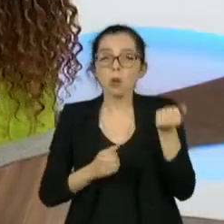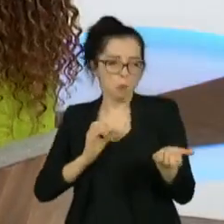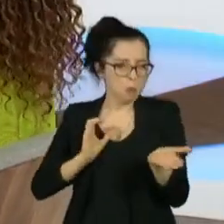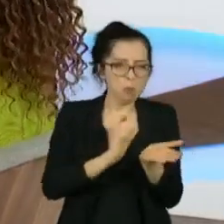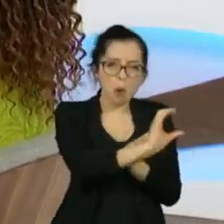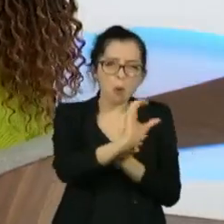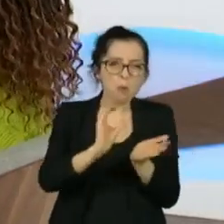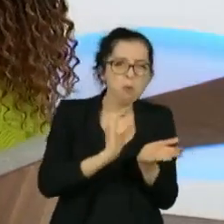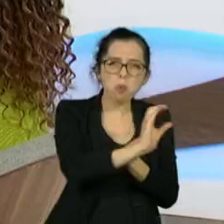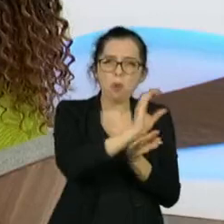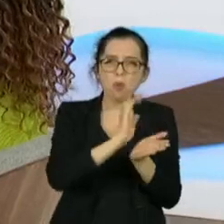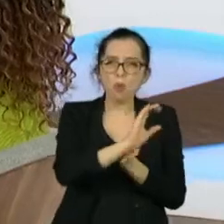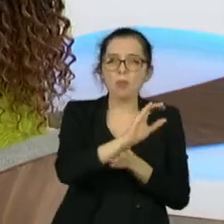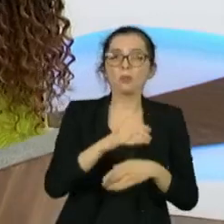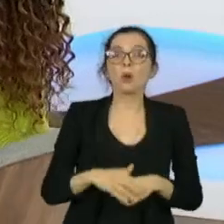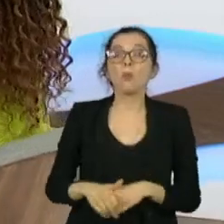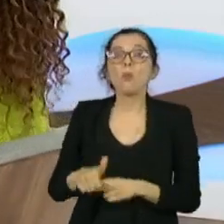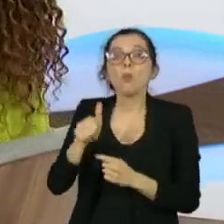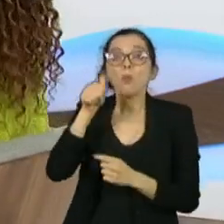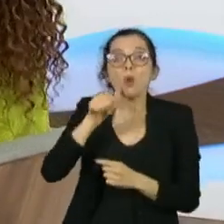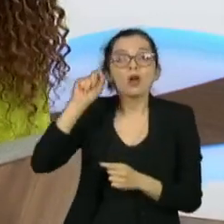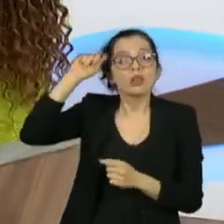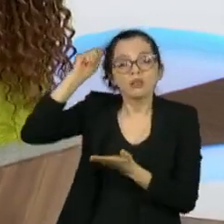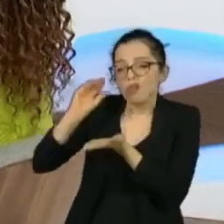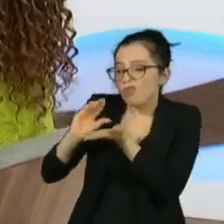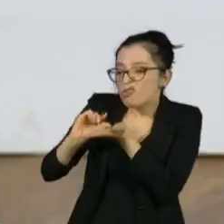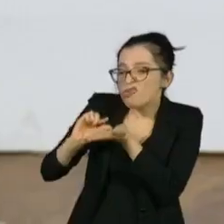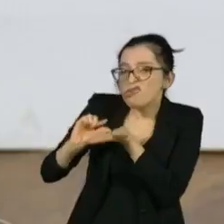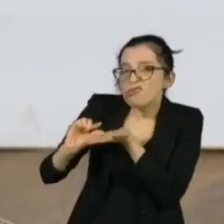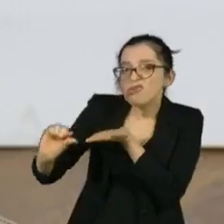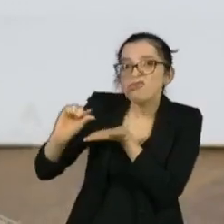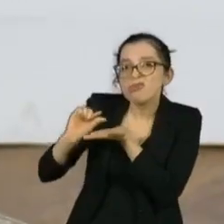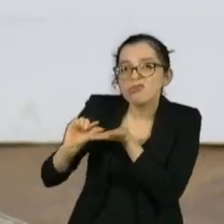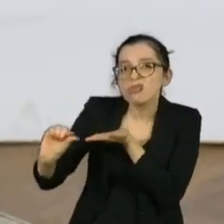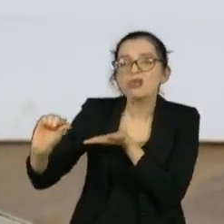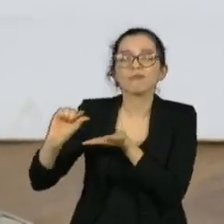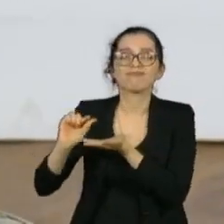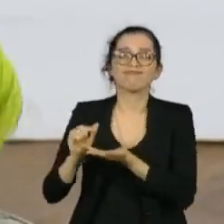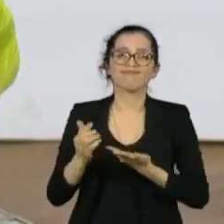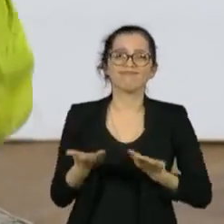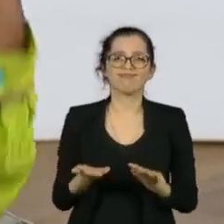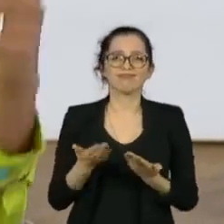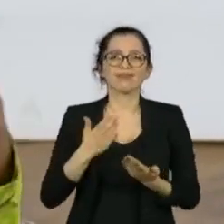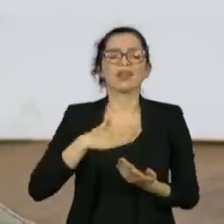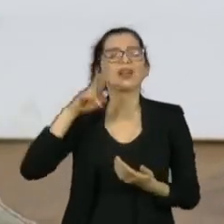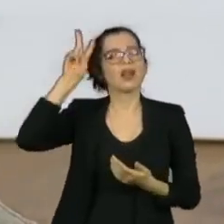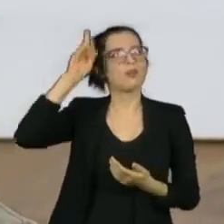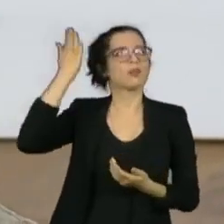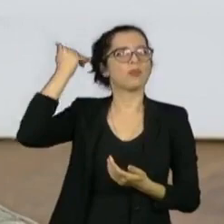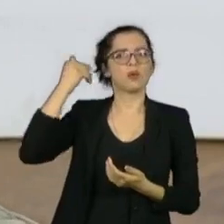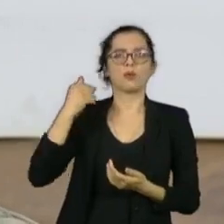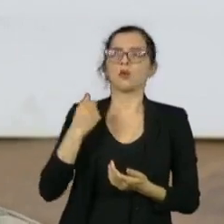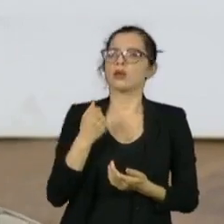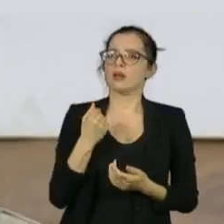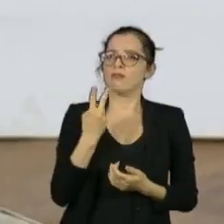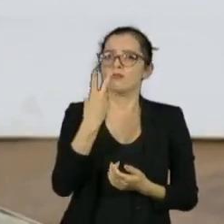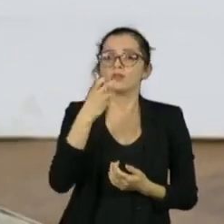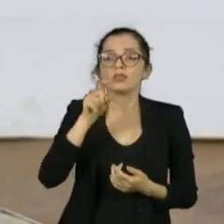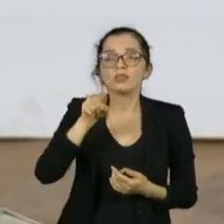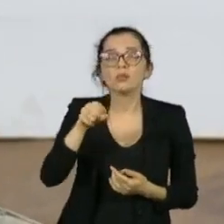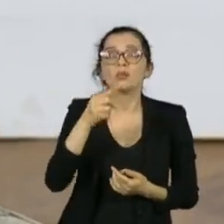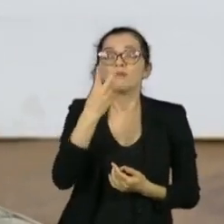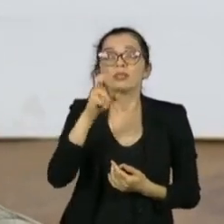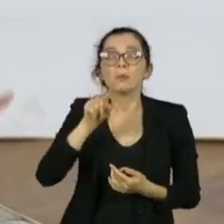Eu lembro que a campanha da minha irmã, se não me engano, foi feita com mais ou menos 20 a 25 mil reais. E a gente deu isso aqui para eleger a Mari.